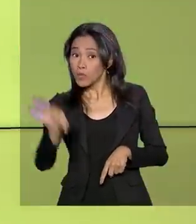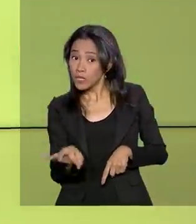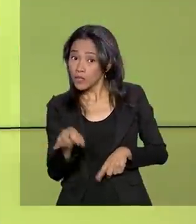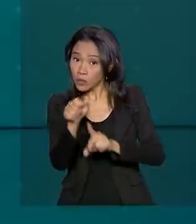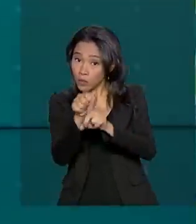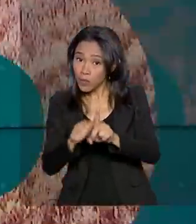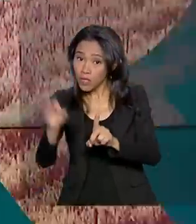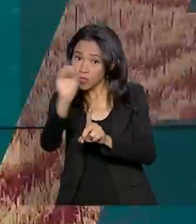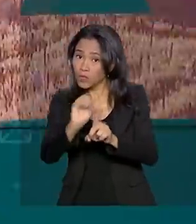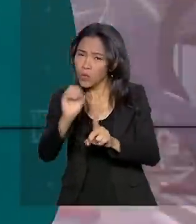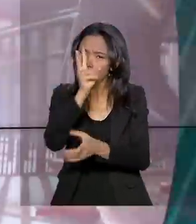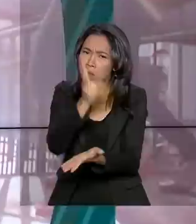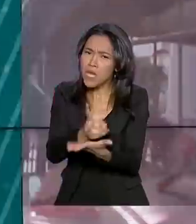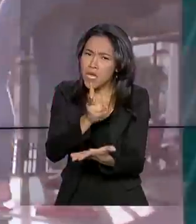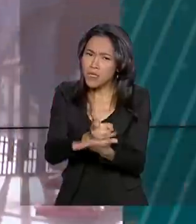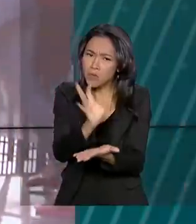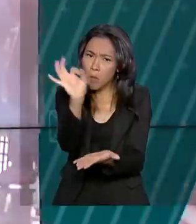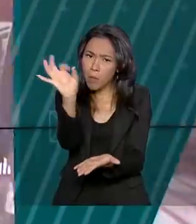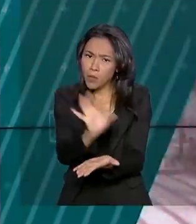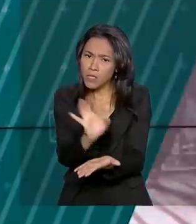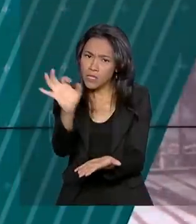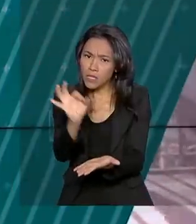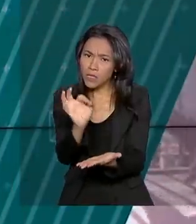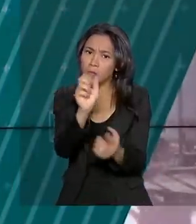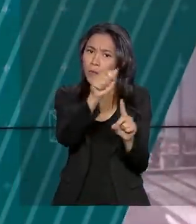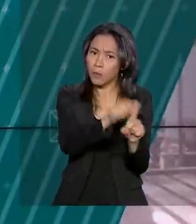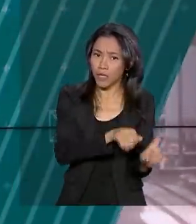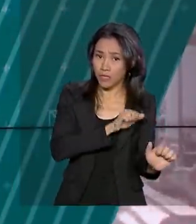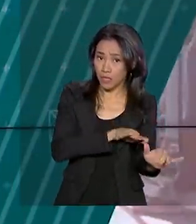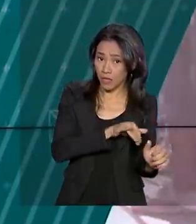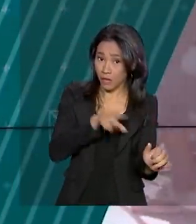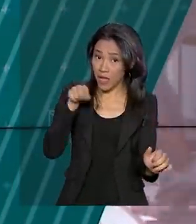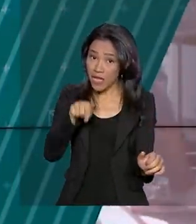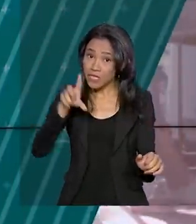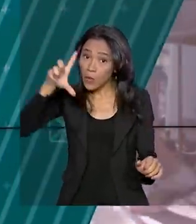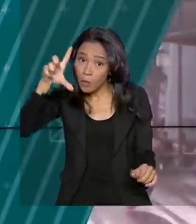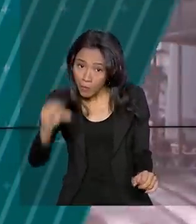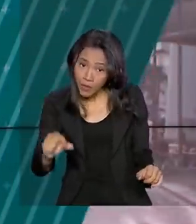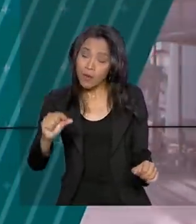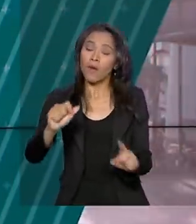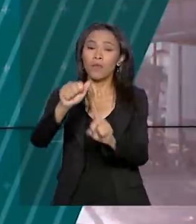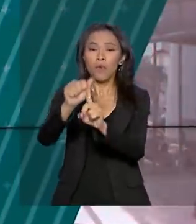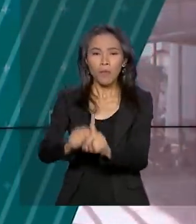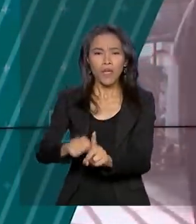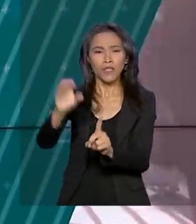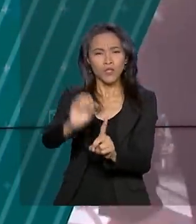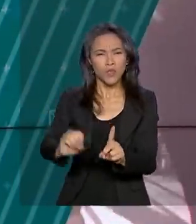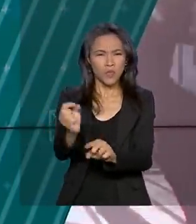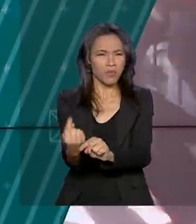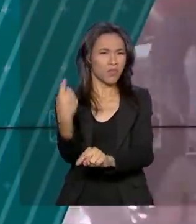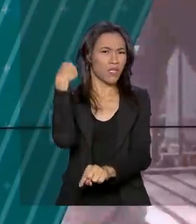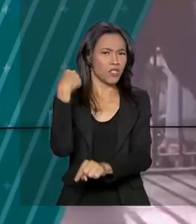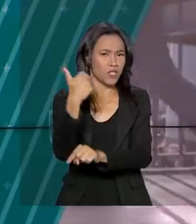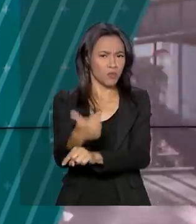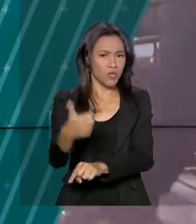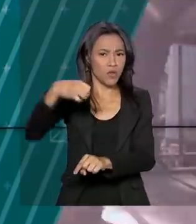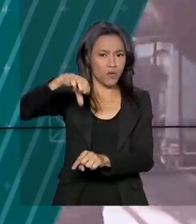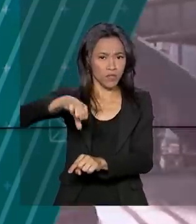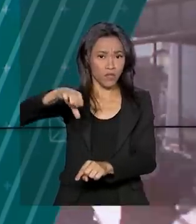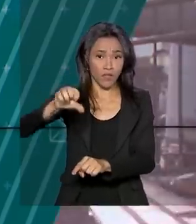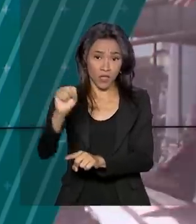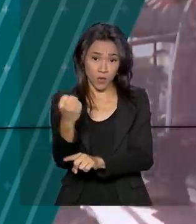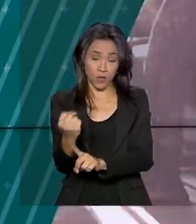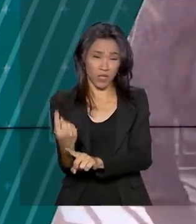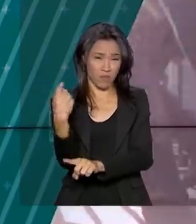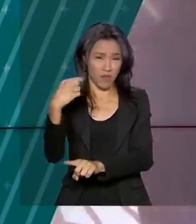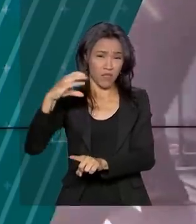mesmo percentual registrado em setembro. Este é o menor resultado para um mês de outubro desde 1998, quando a taxa foi